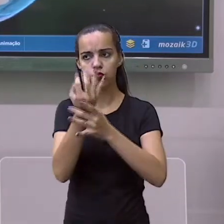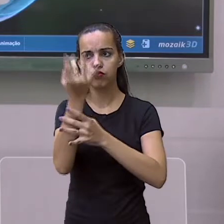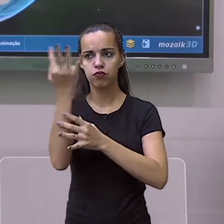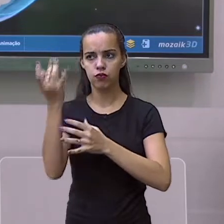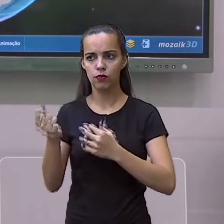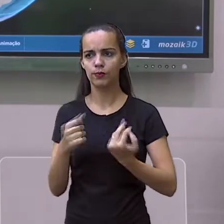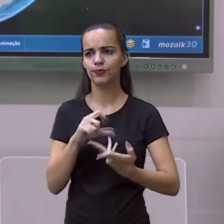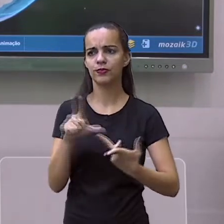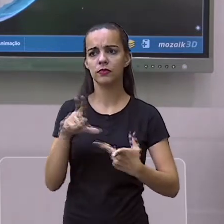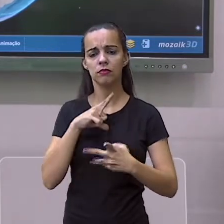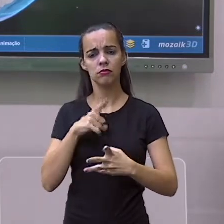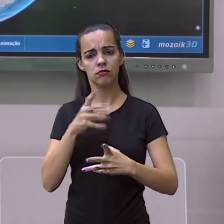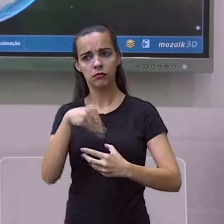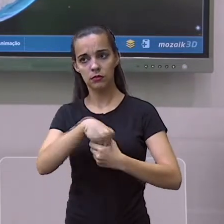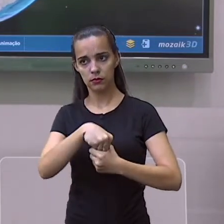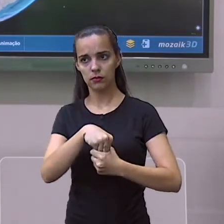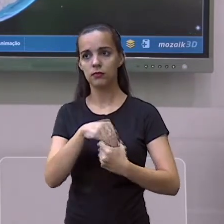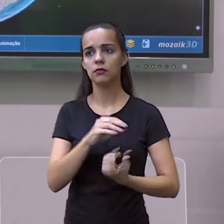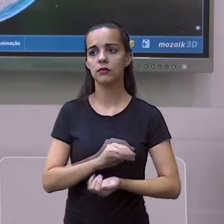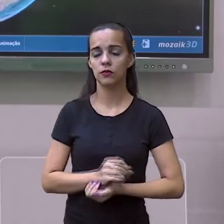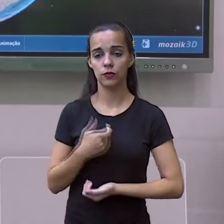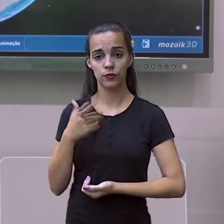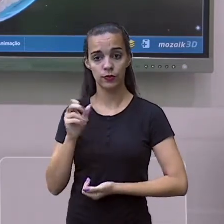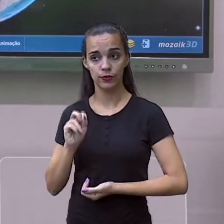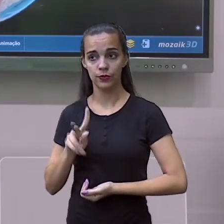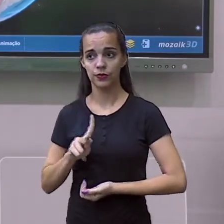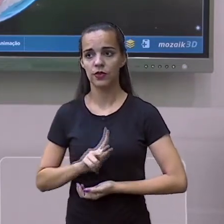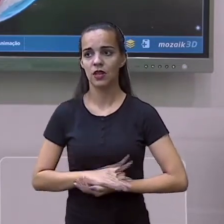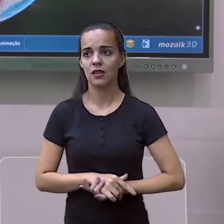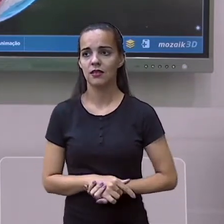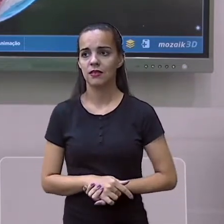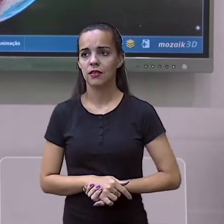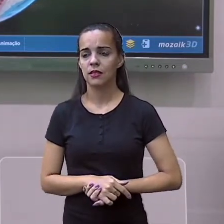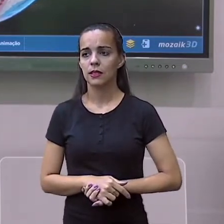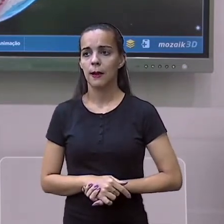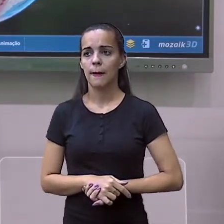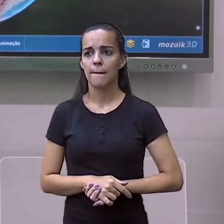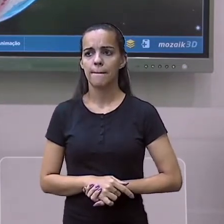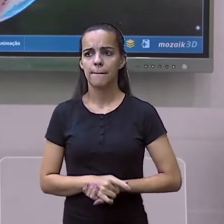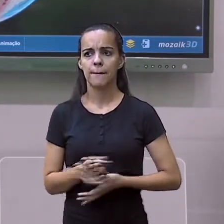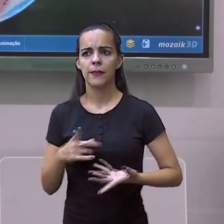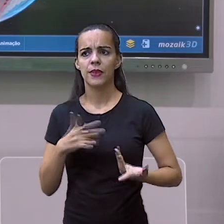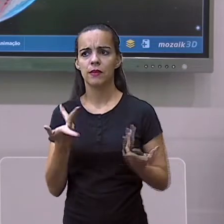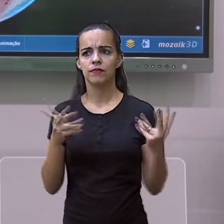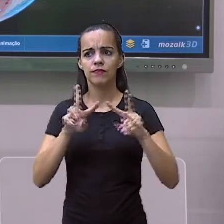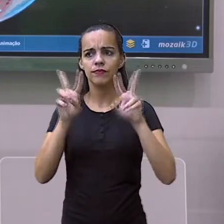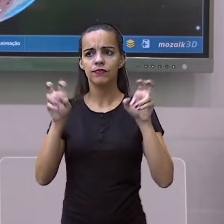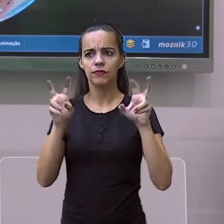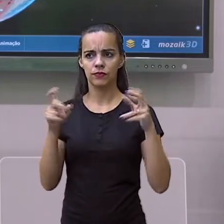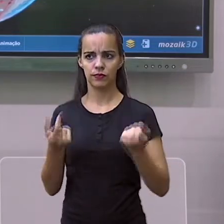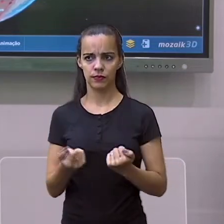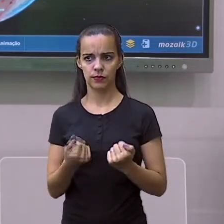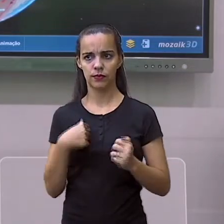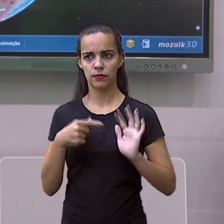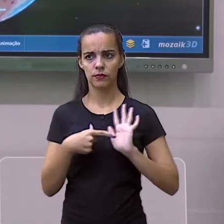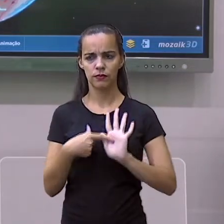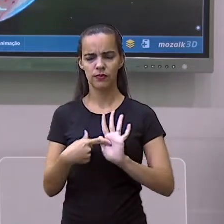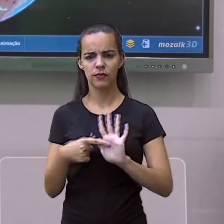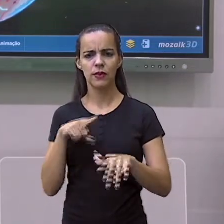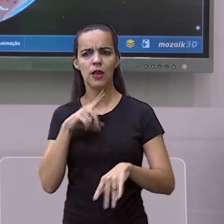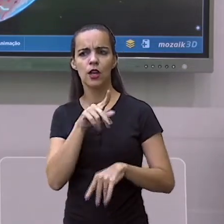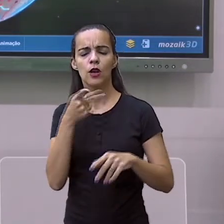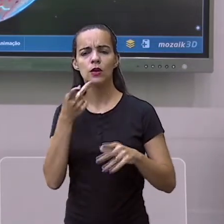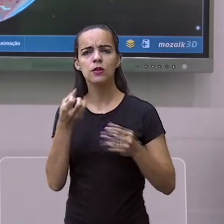região. Ok? Também nós vamos ver sobre o Canal do Panamá.